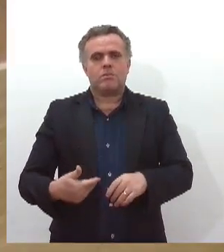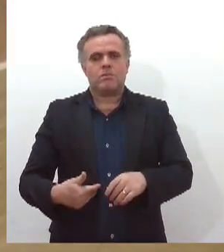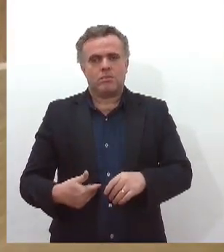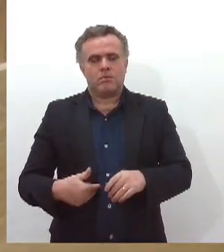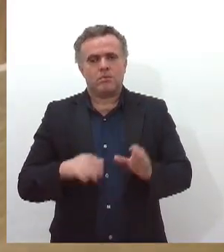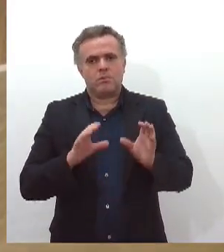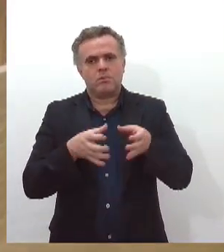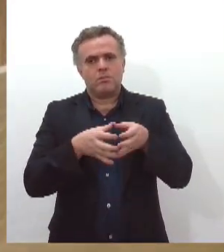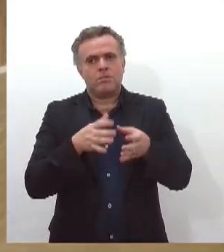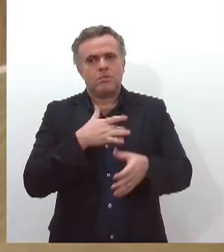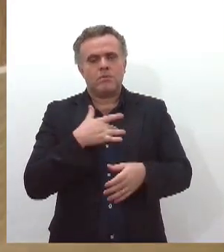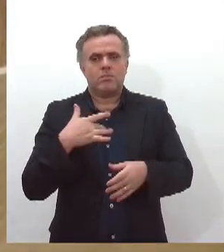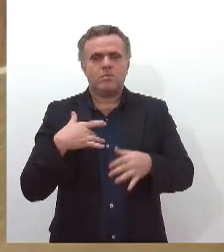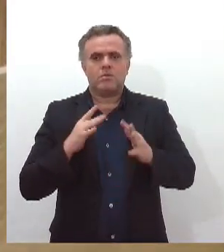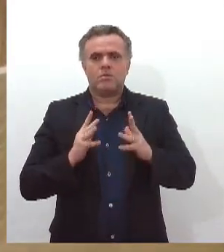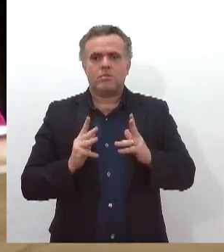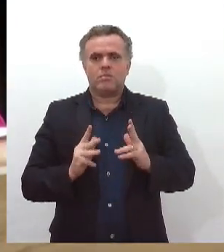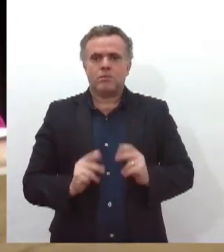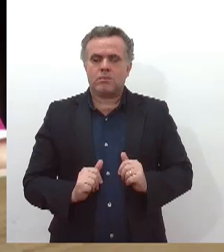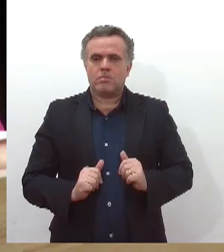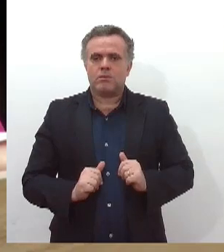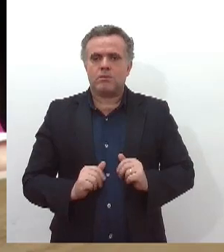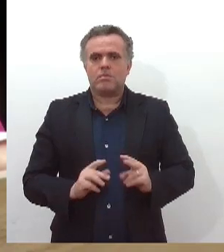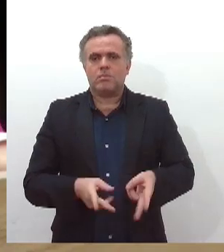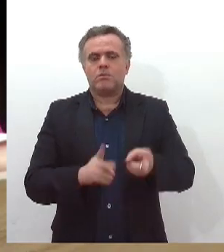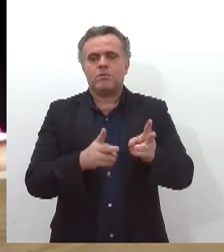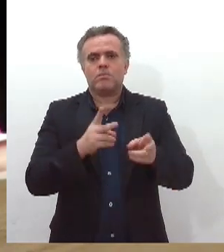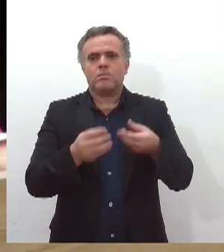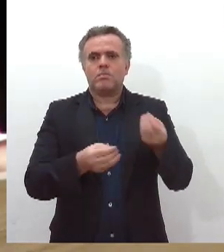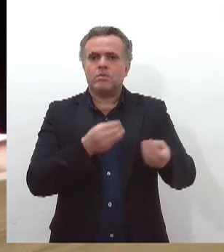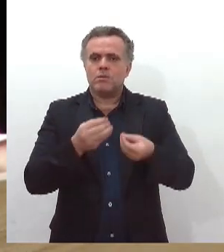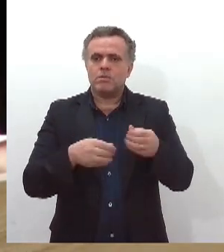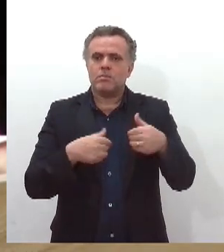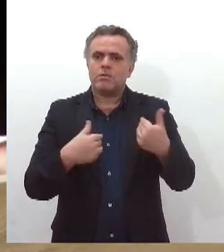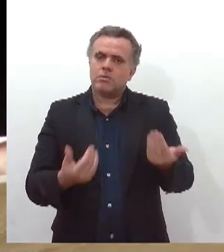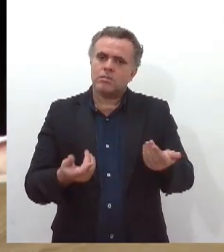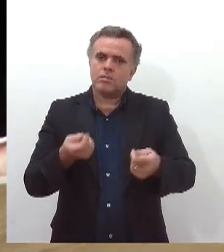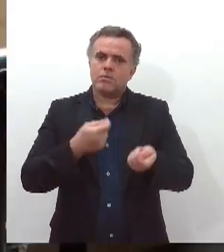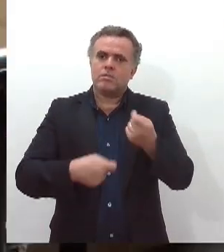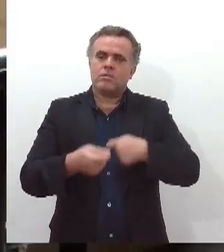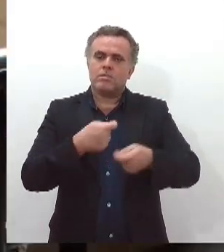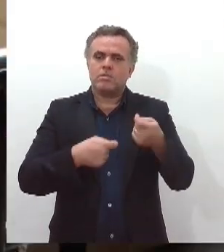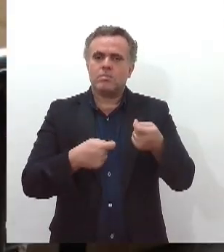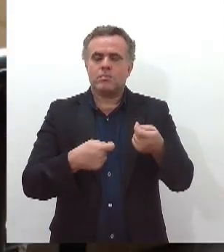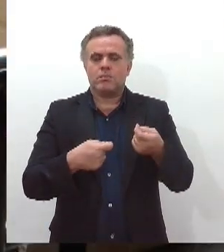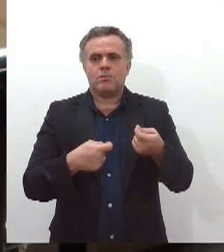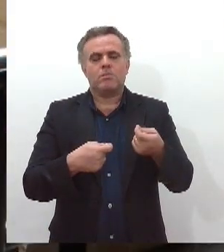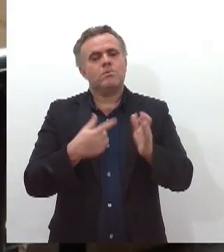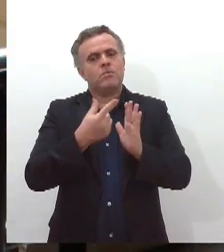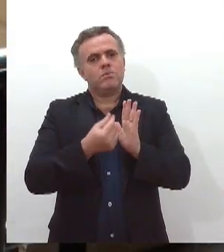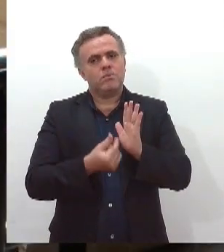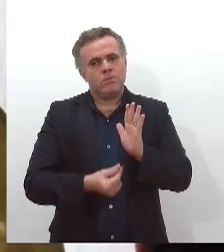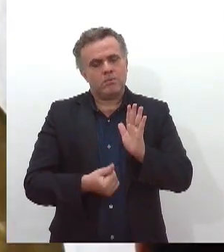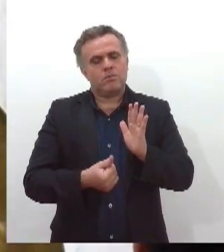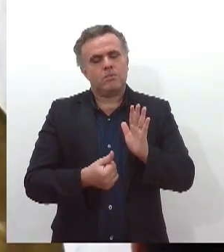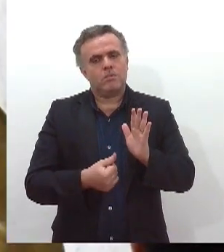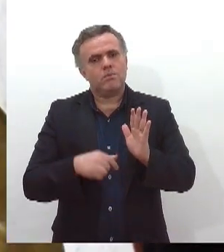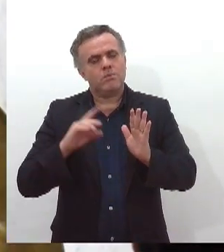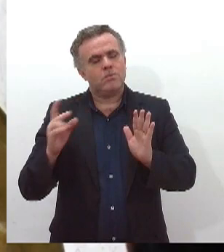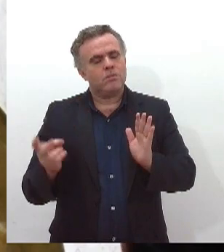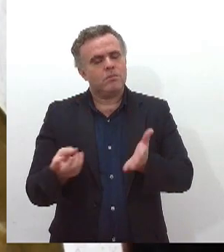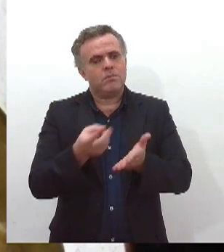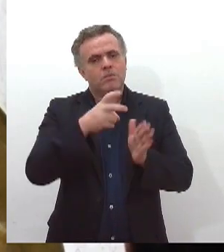Higiene, Assistência e Previdência Social, de Economia, Finanças, Orçamento e Tributação. Em seguida, a votação continuou no